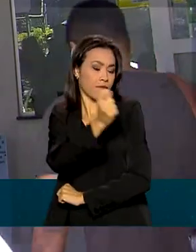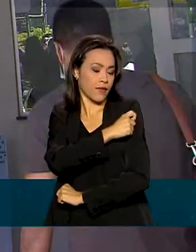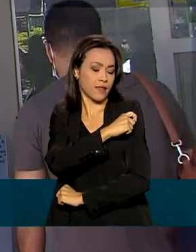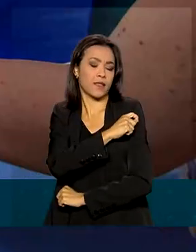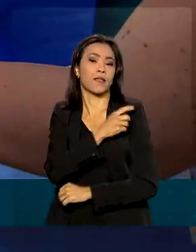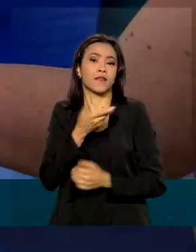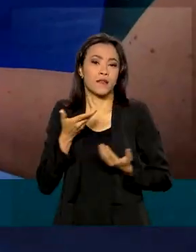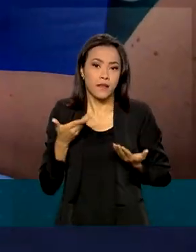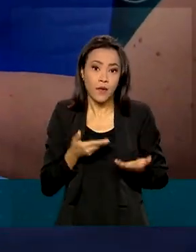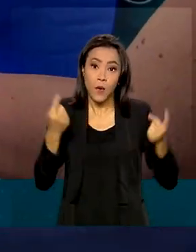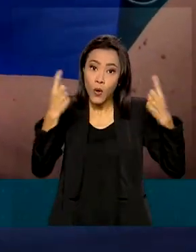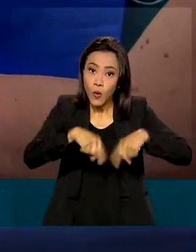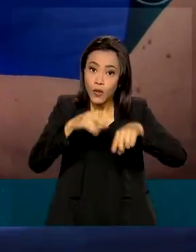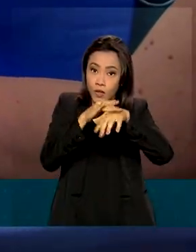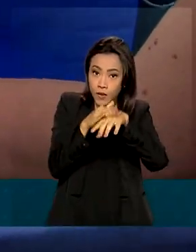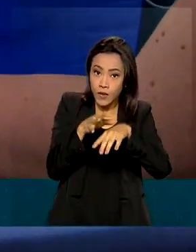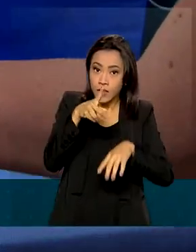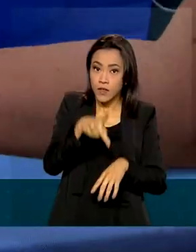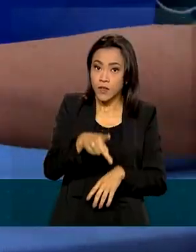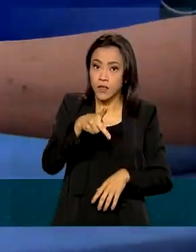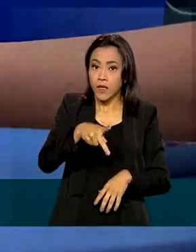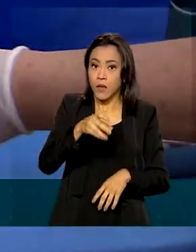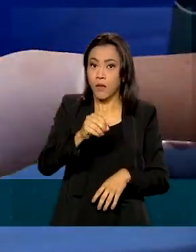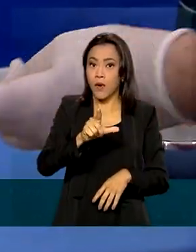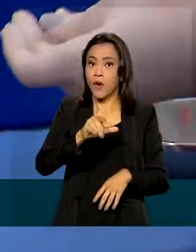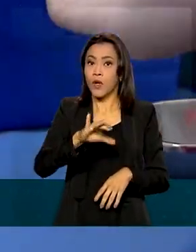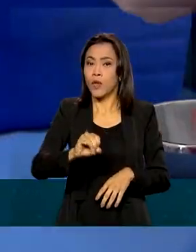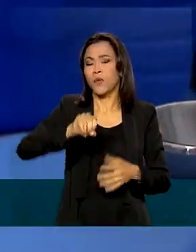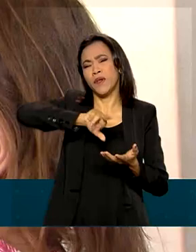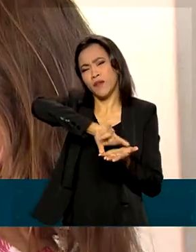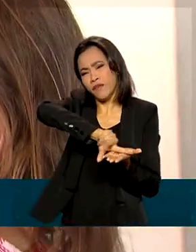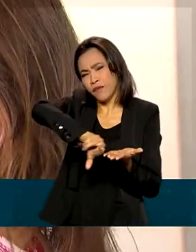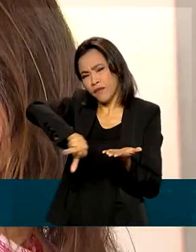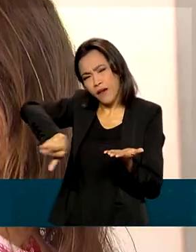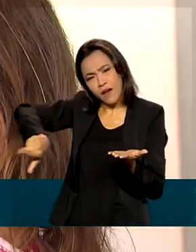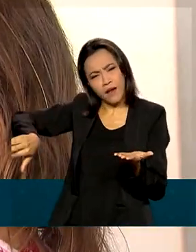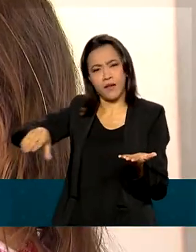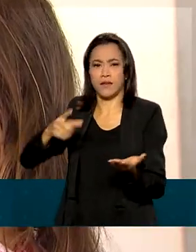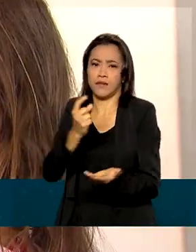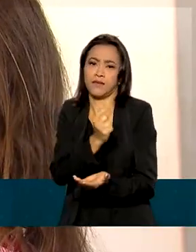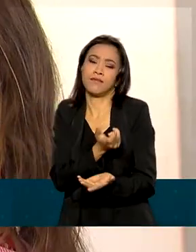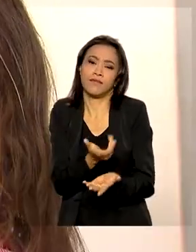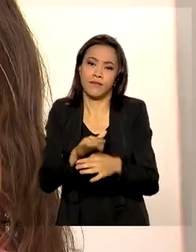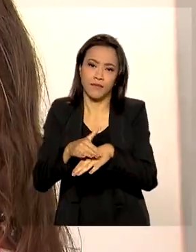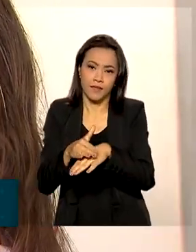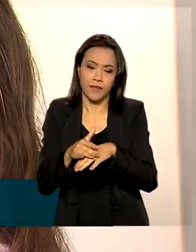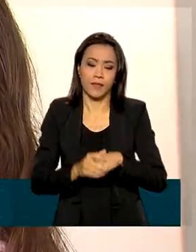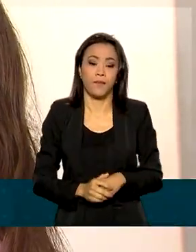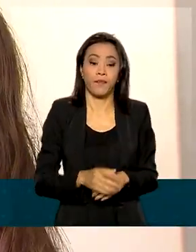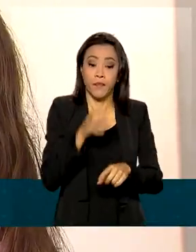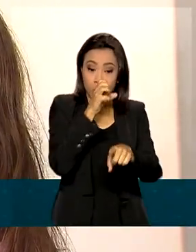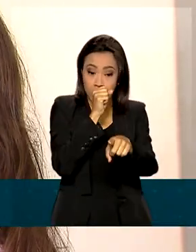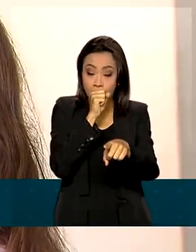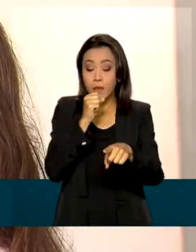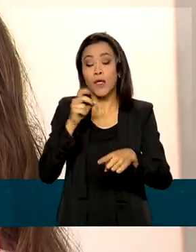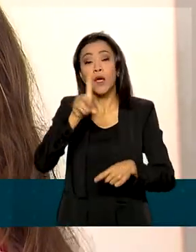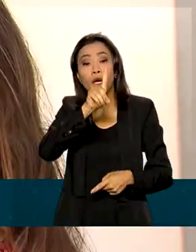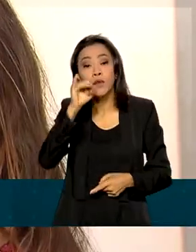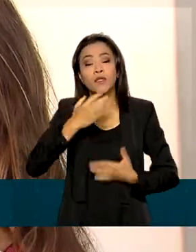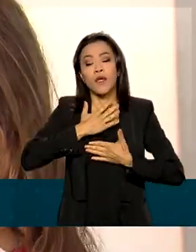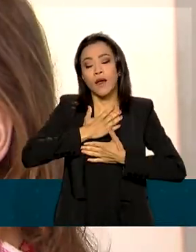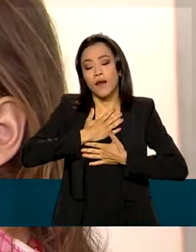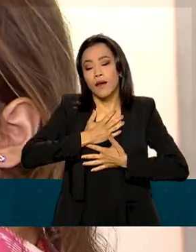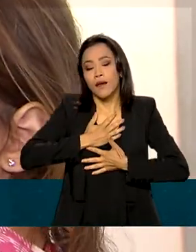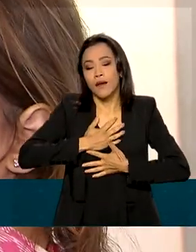vacinação contra a poliomielite e multivacinação. O sábado, além de ser um dia em que a gente está mais tranquilo em